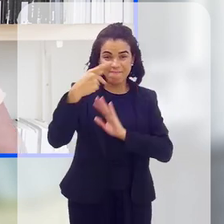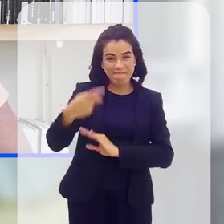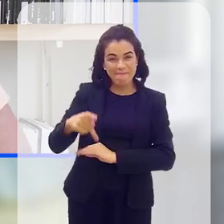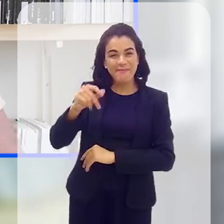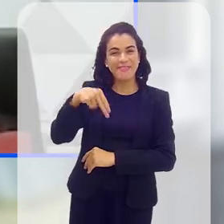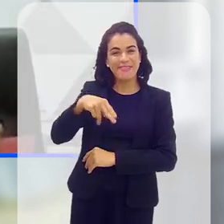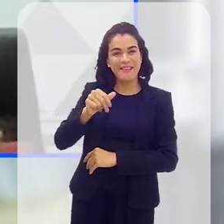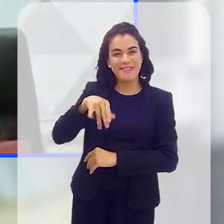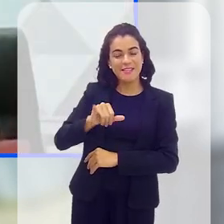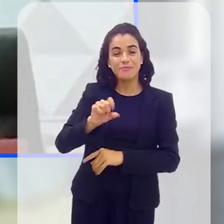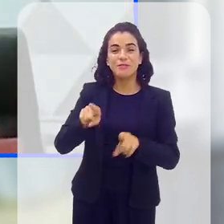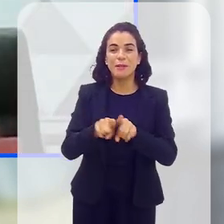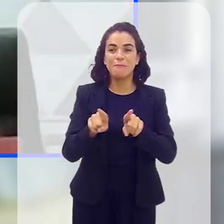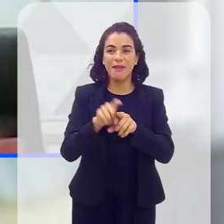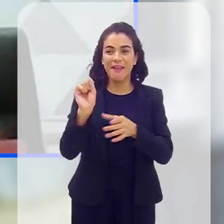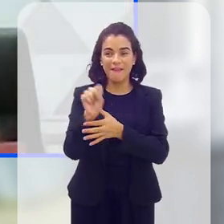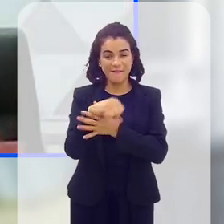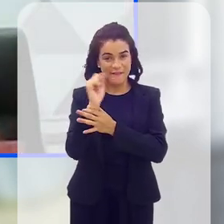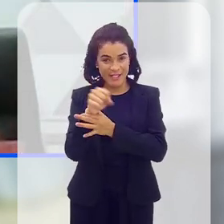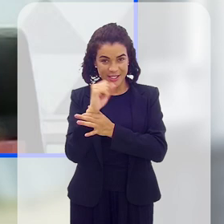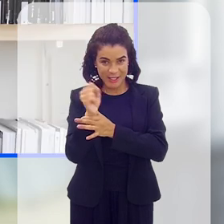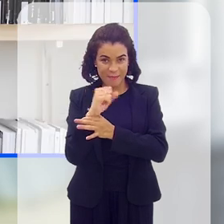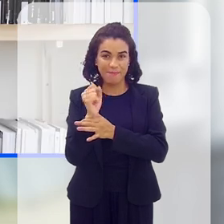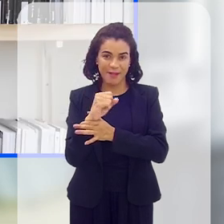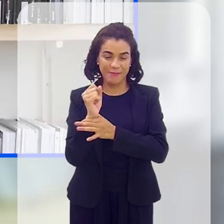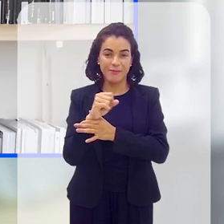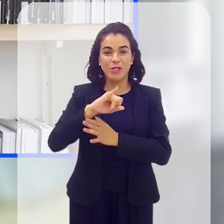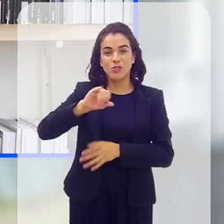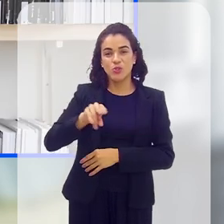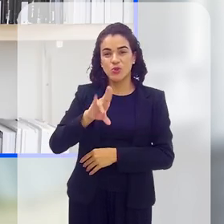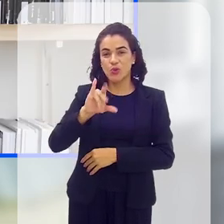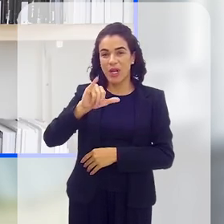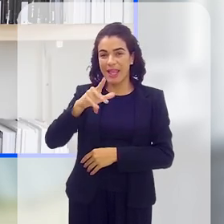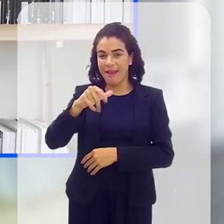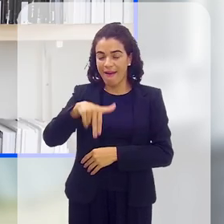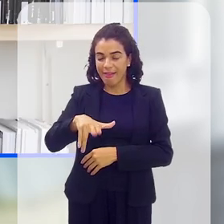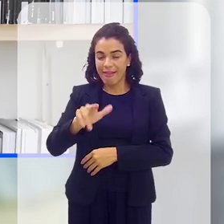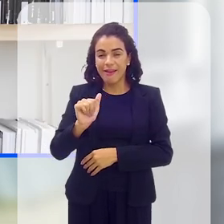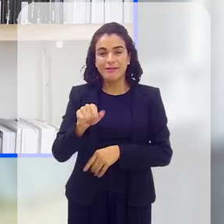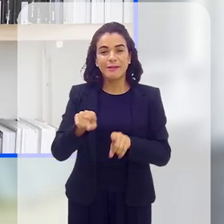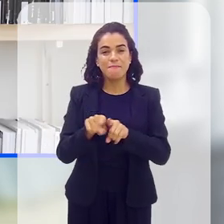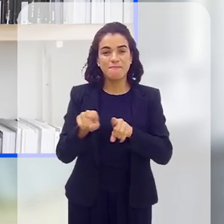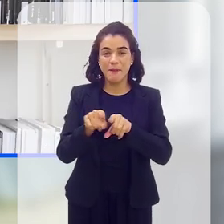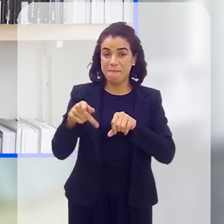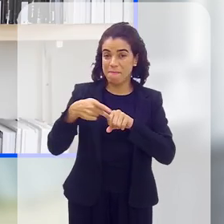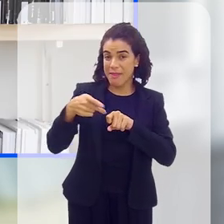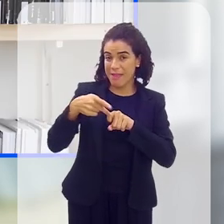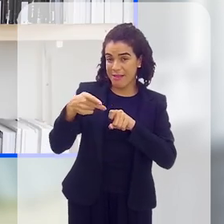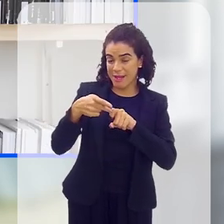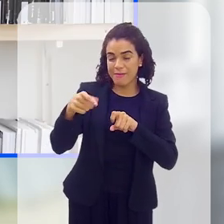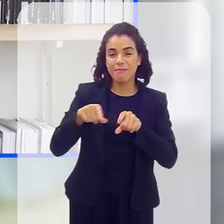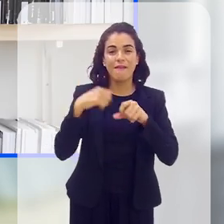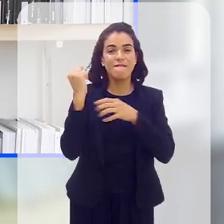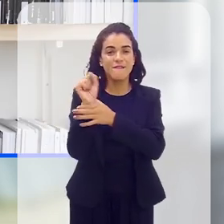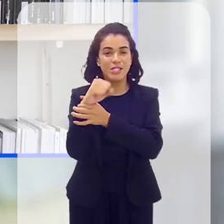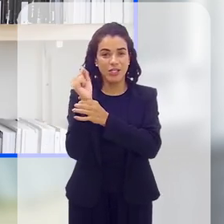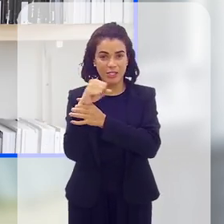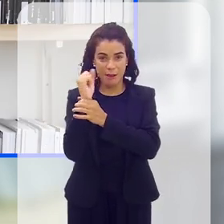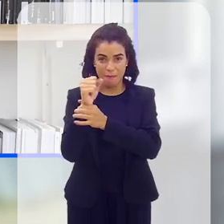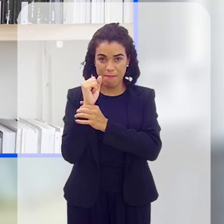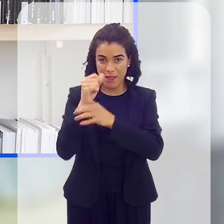contar com a fisioterapeuta Juliana Bilhar, que é doutora em ciências, mestre em pediatria e especialista em fisioterapia